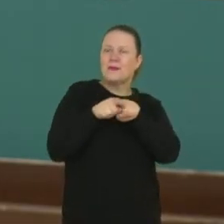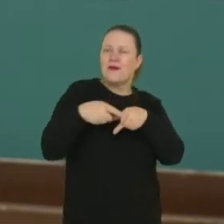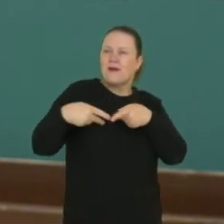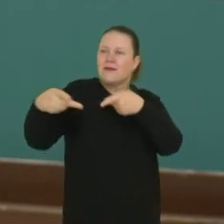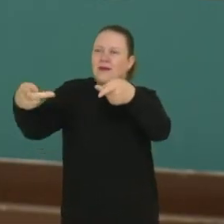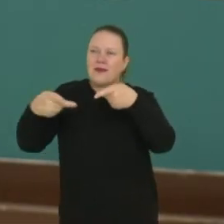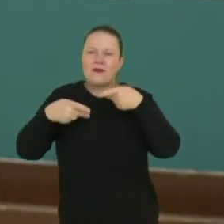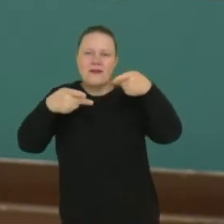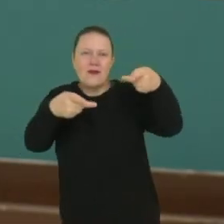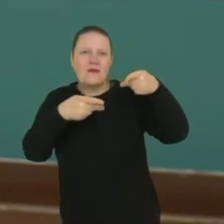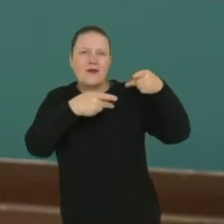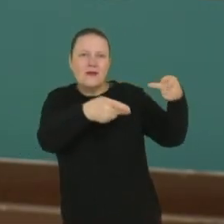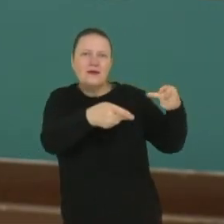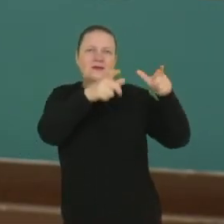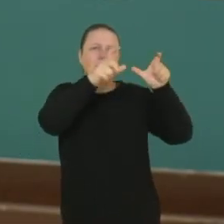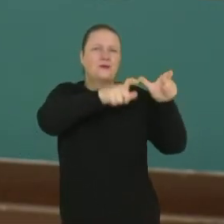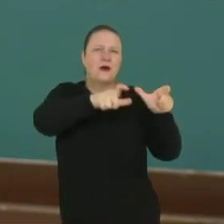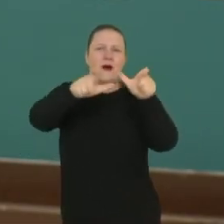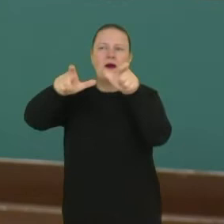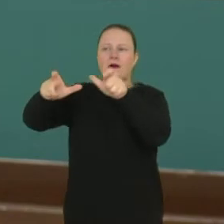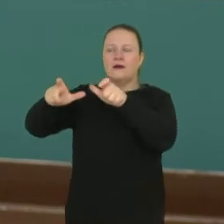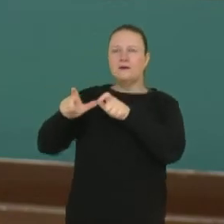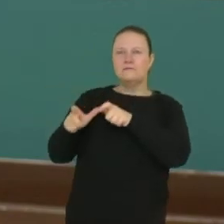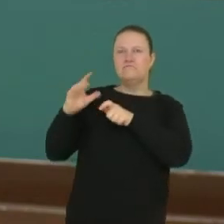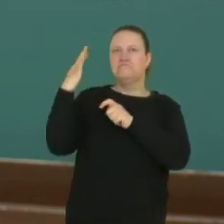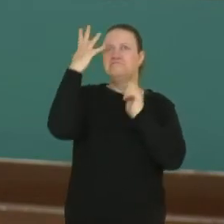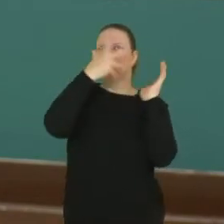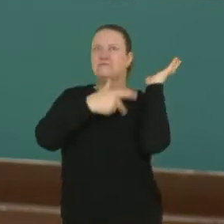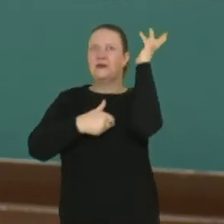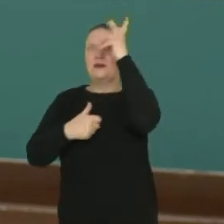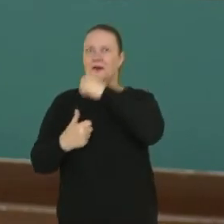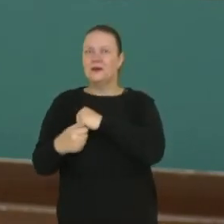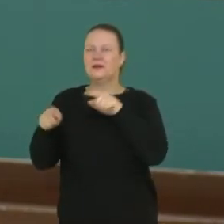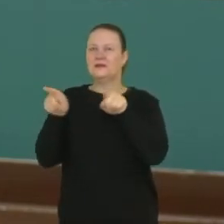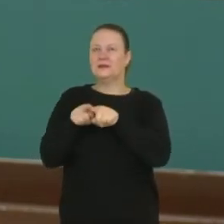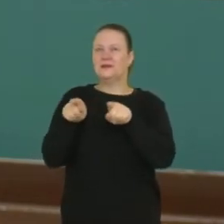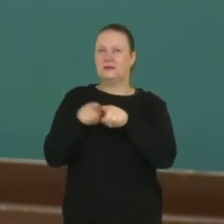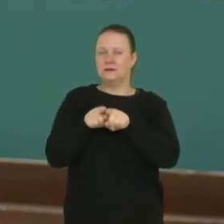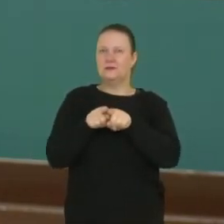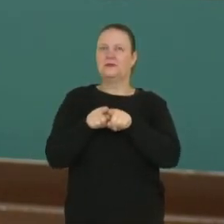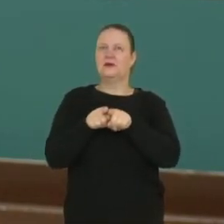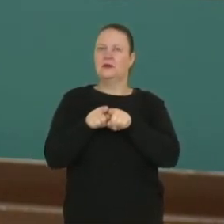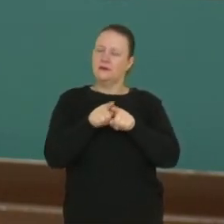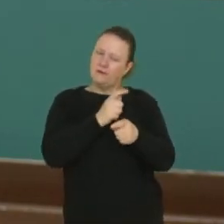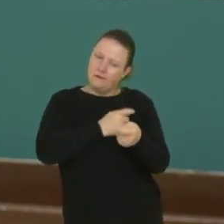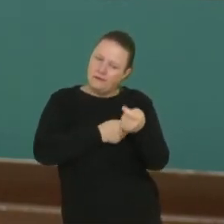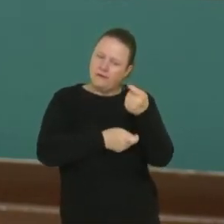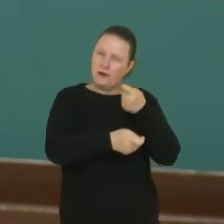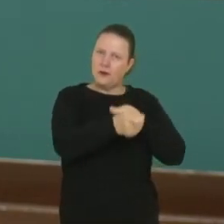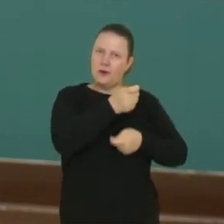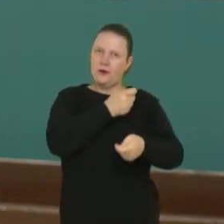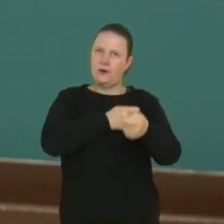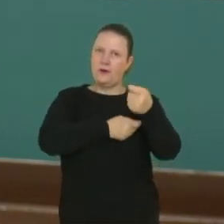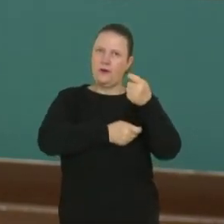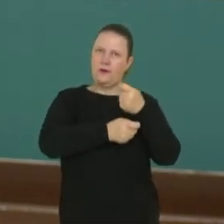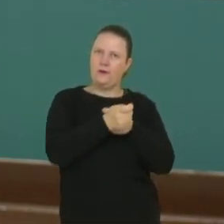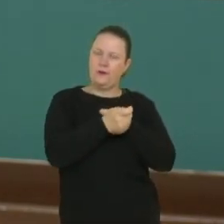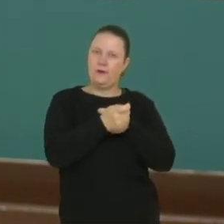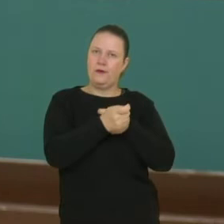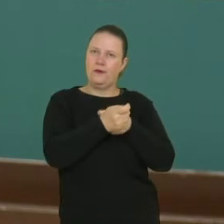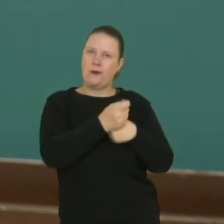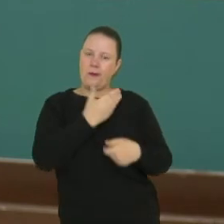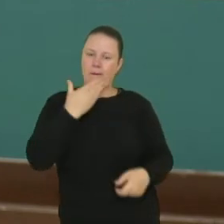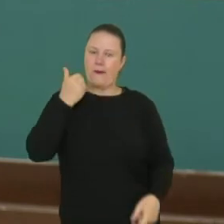dentro disso, vários... a economia, o valor no Brasil começa a crescer,